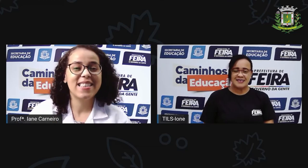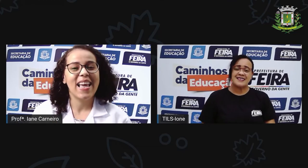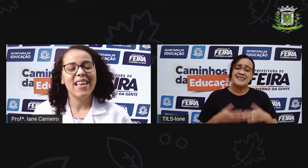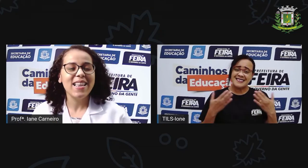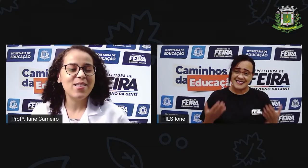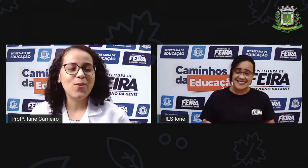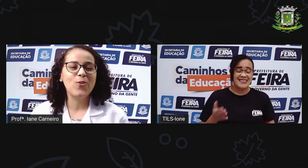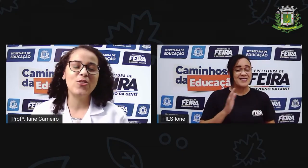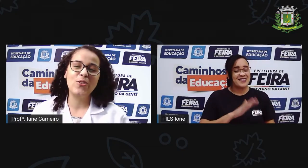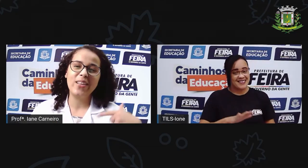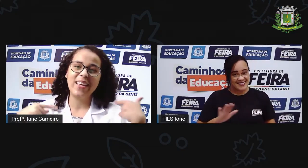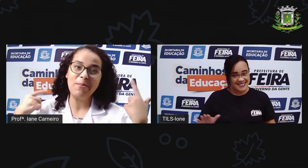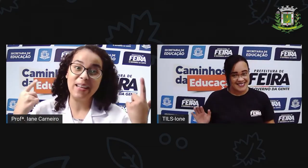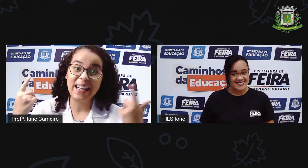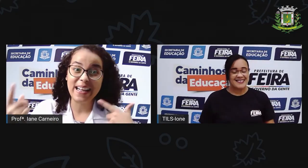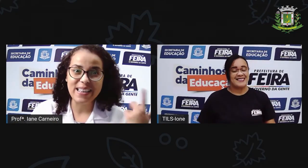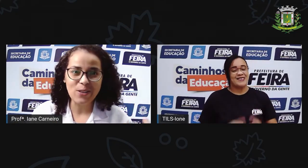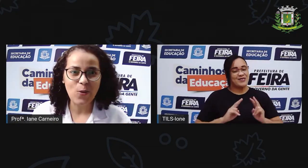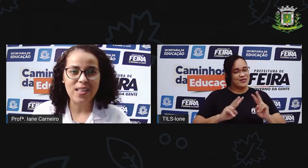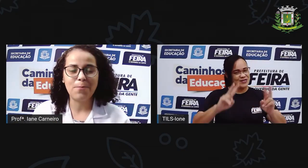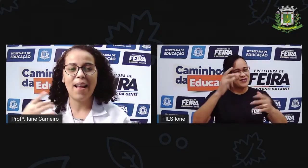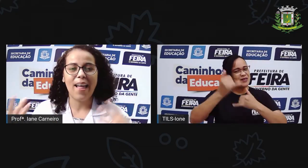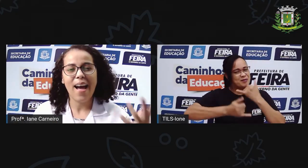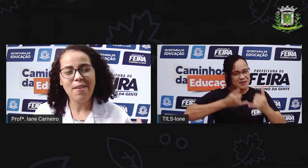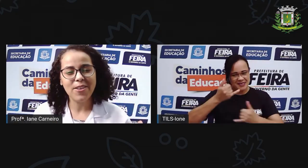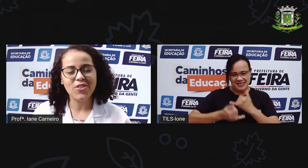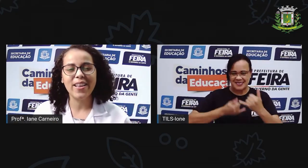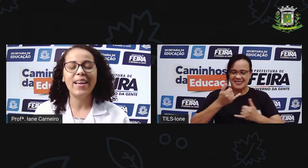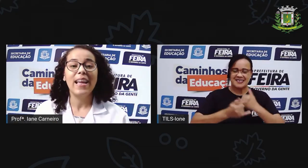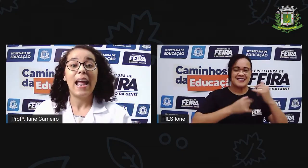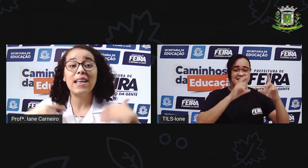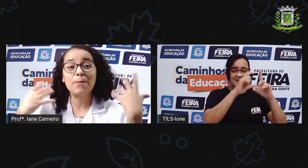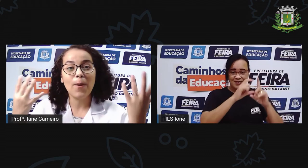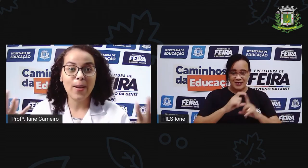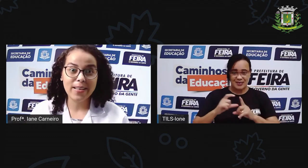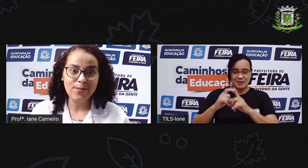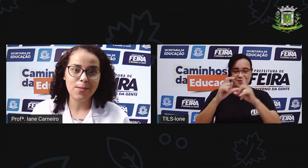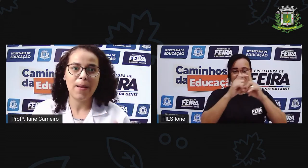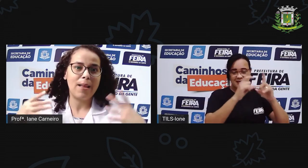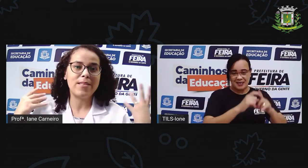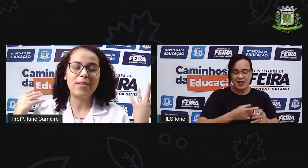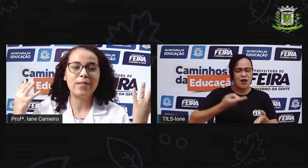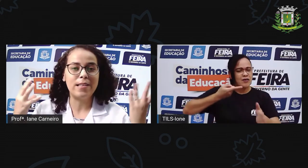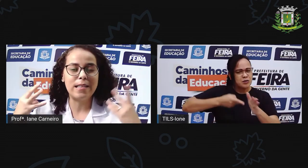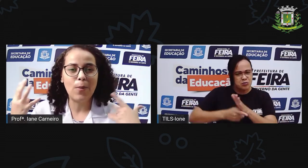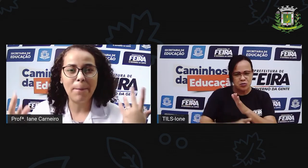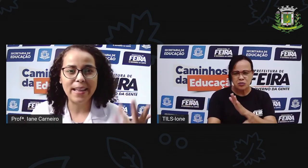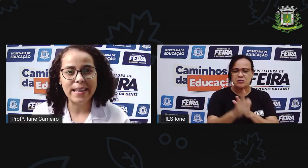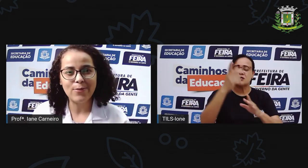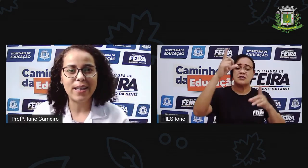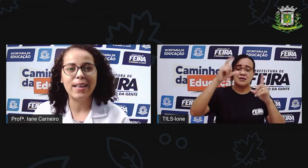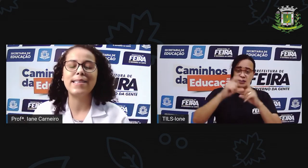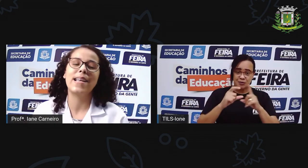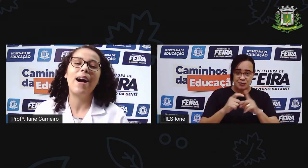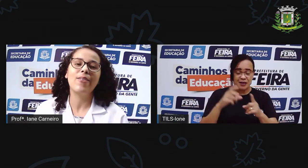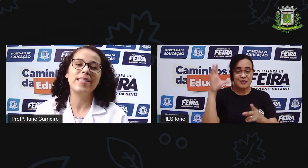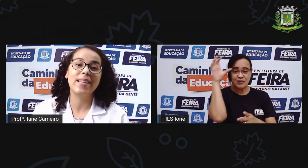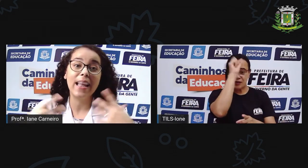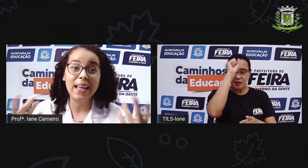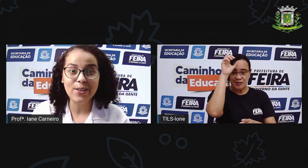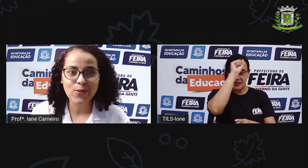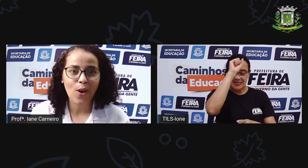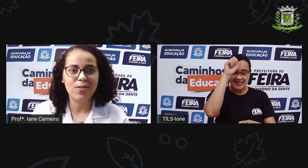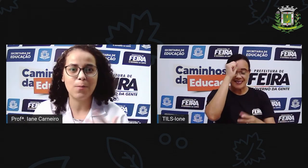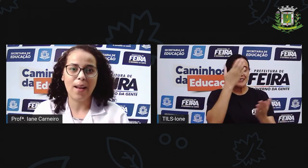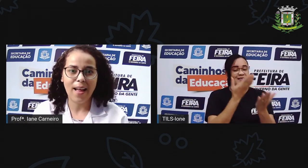Crianças É isso Continuem aí Brincando com as palavras Explorando as palavras Que vocês estão aprendendo Aqui nas aulas